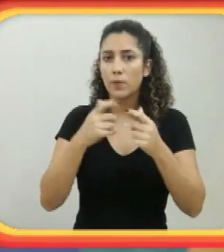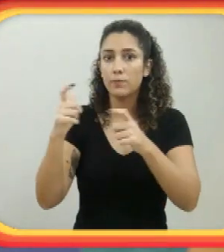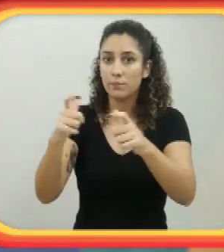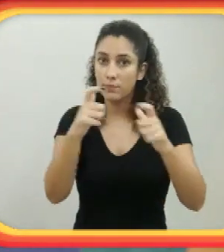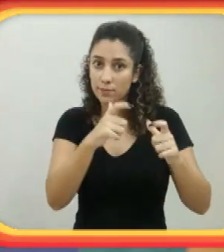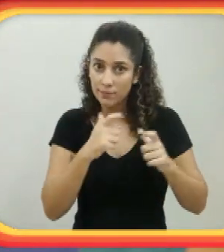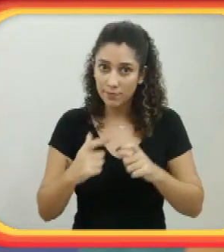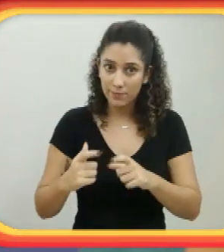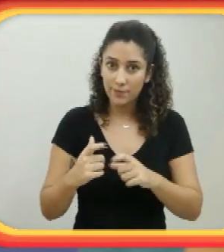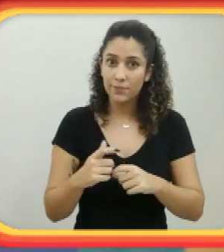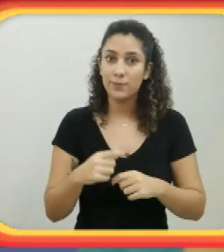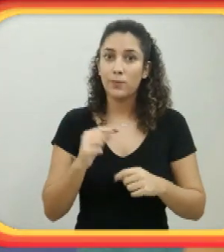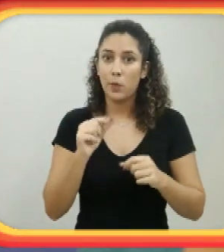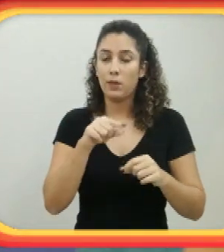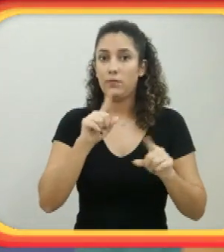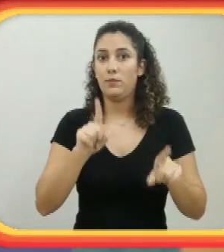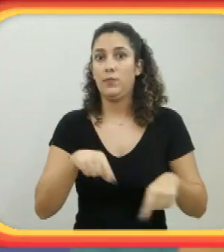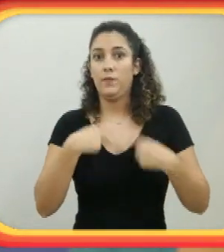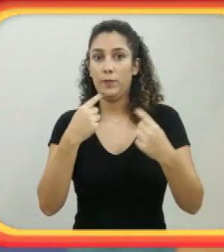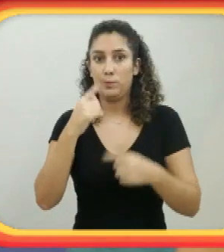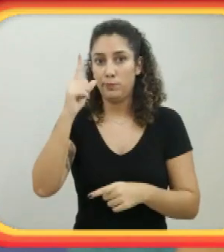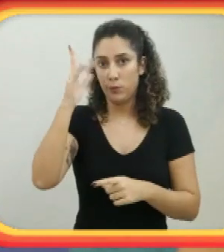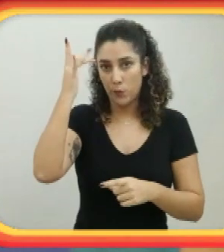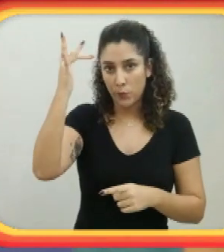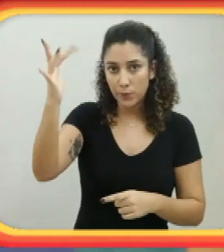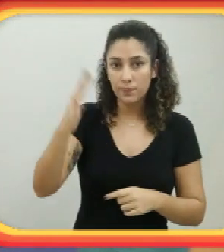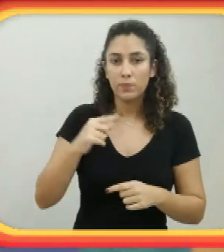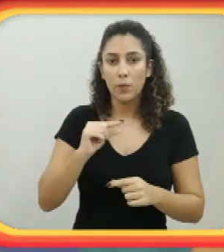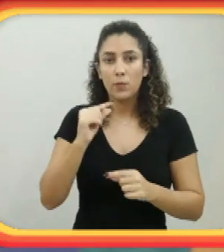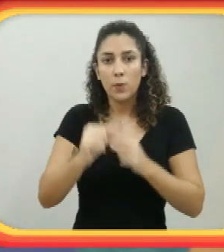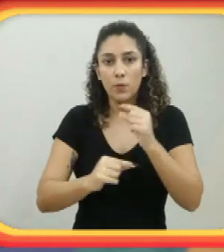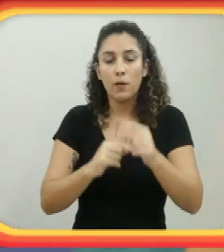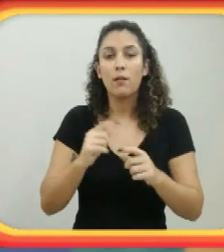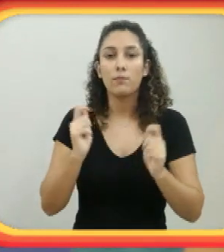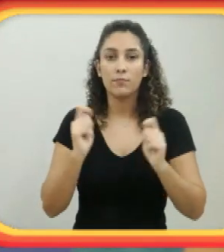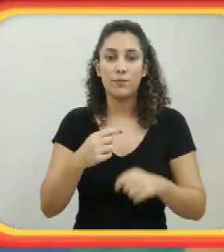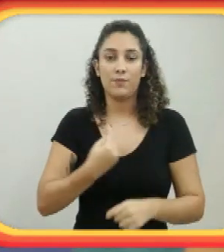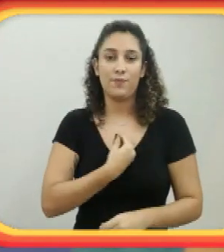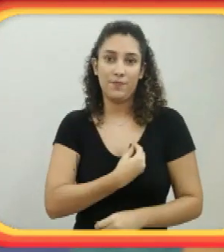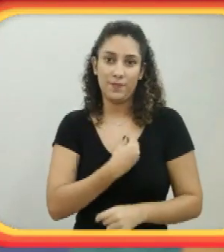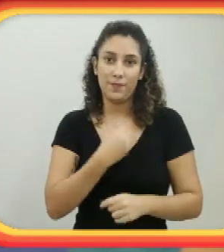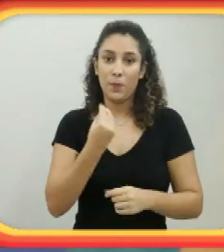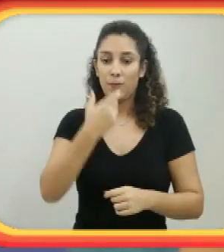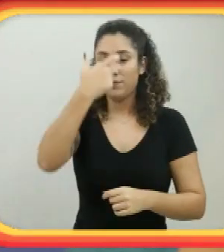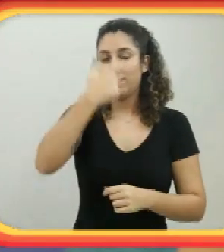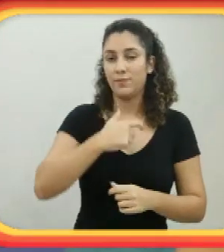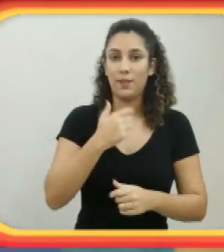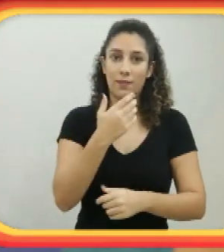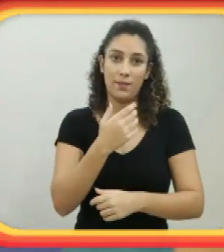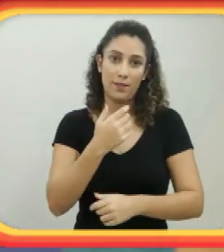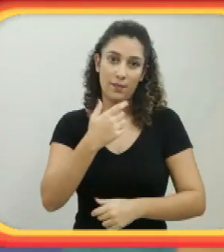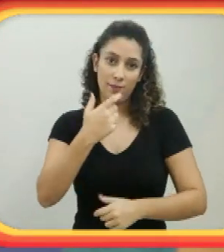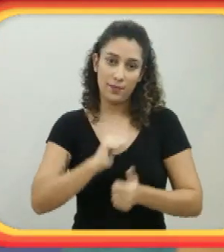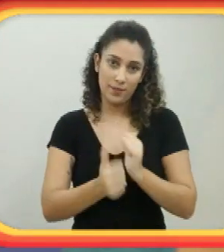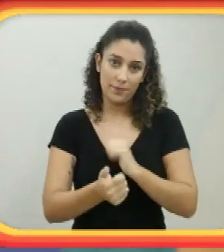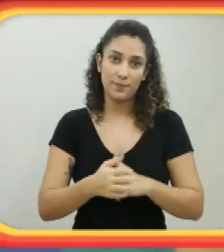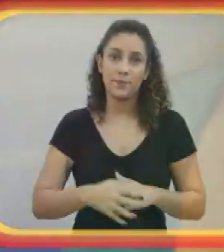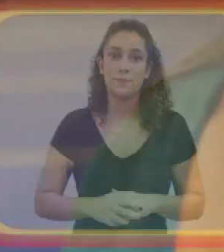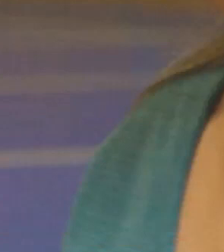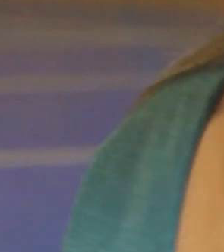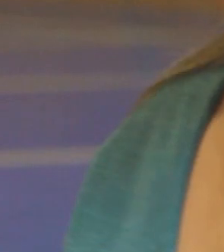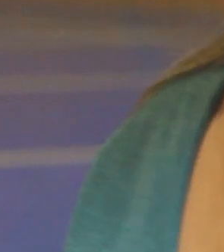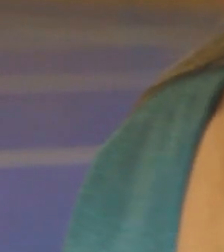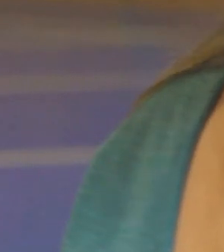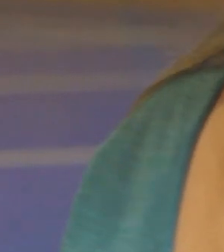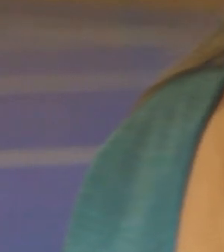academia, nós sabemos ter noção de espaço. Então, assim, a gente tem, são desafios diários e isso tudo vai